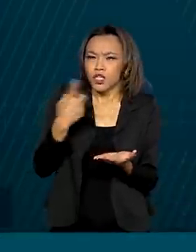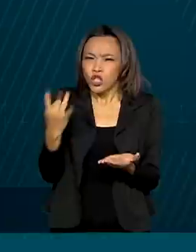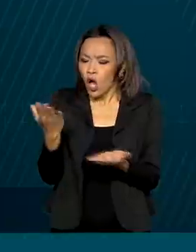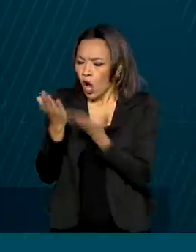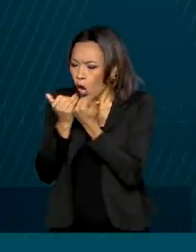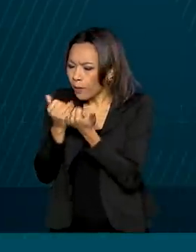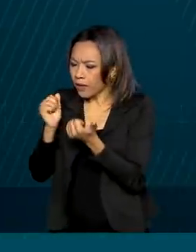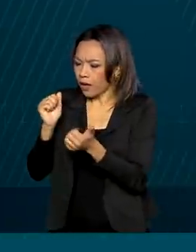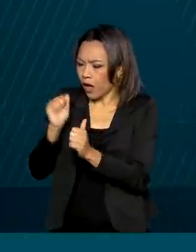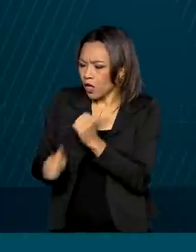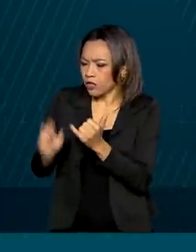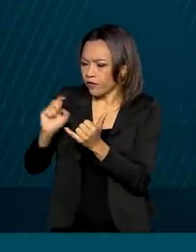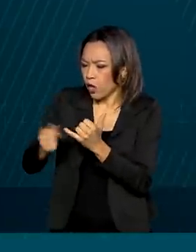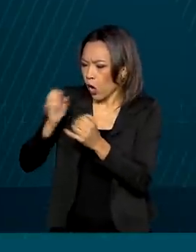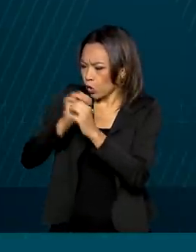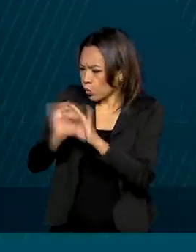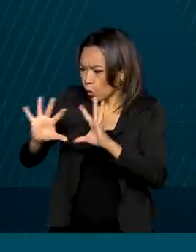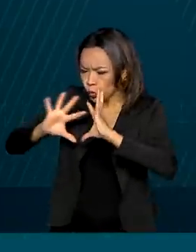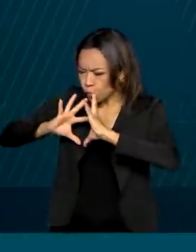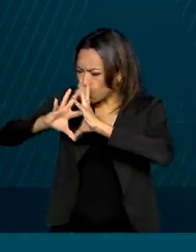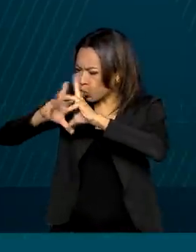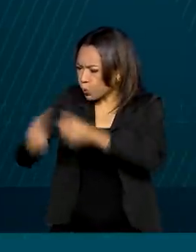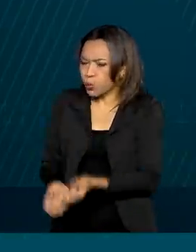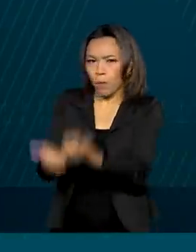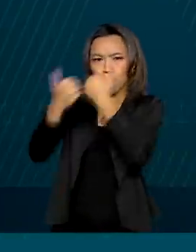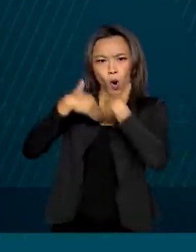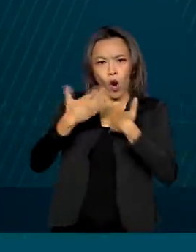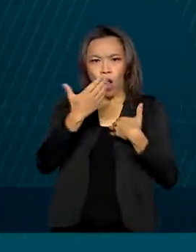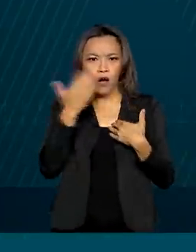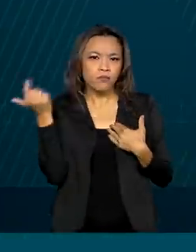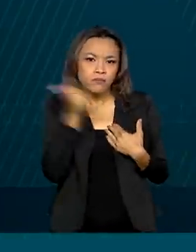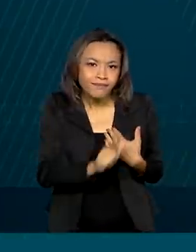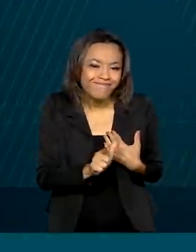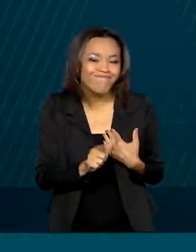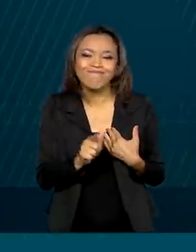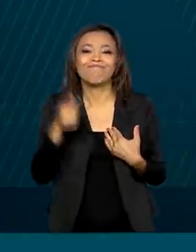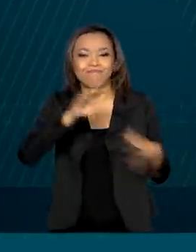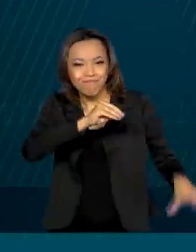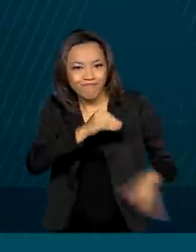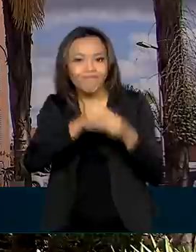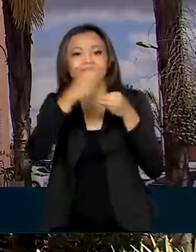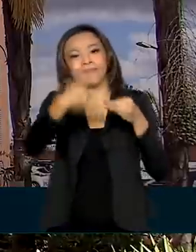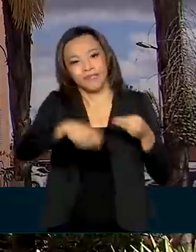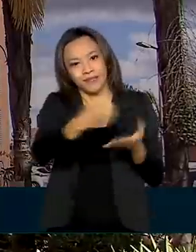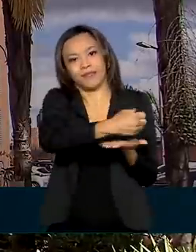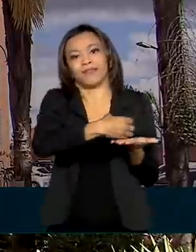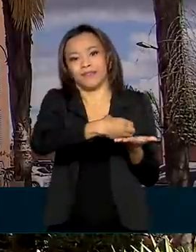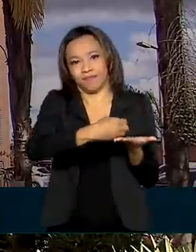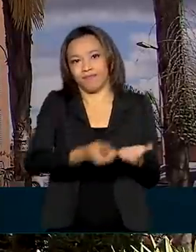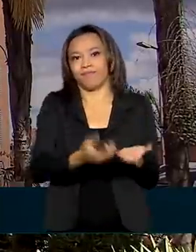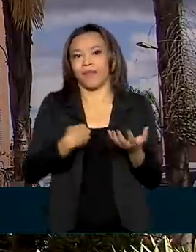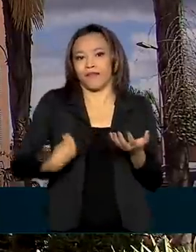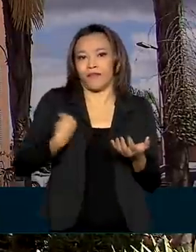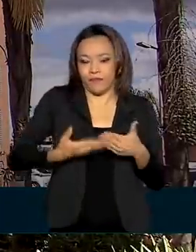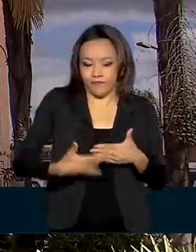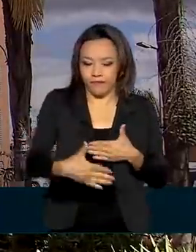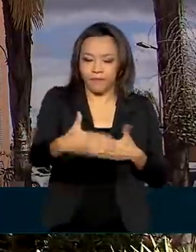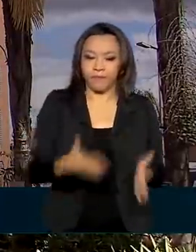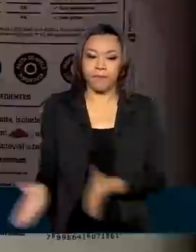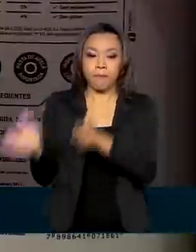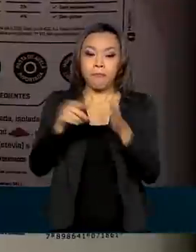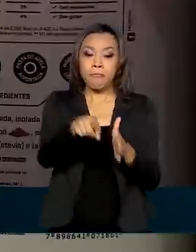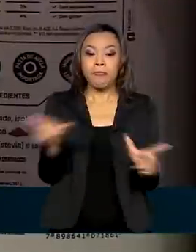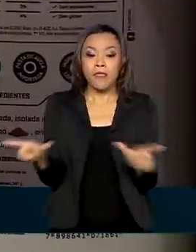com alimentos, você conseguir todos os nutrientes que você precisa para viver. A Agência Nacional de Vigilância